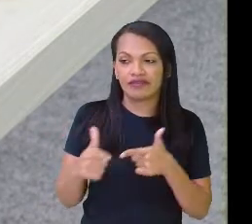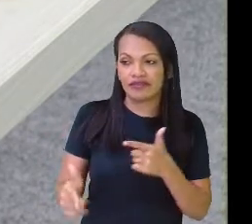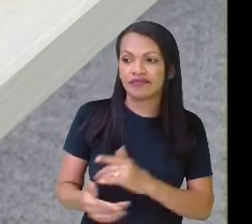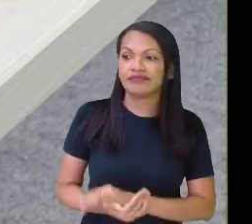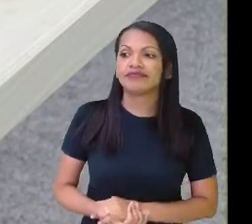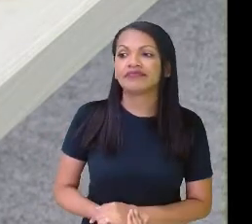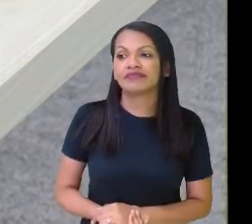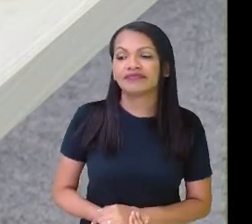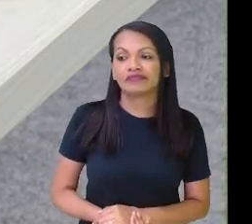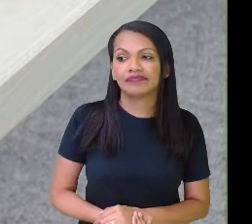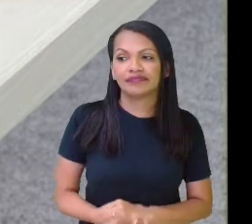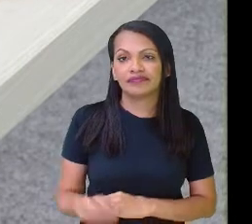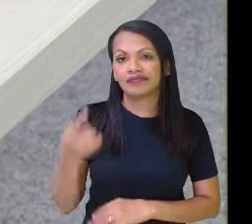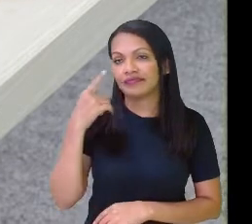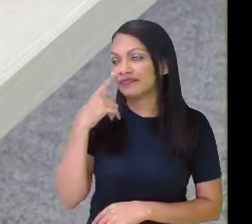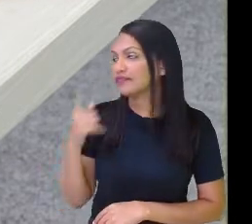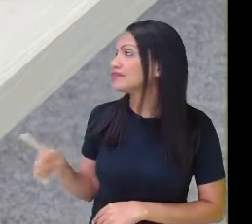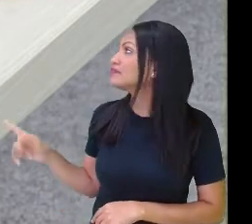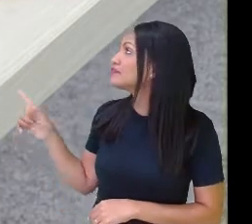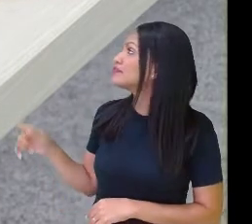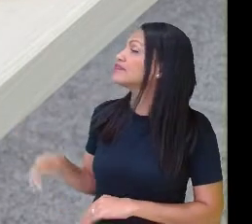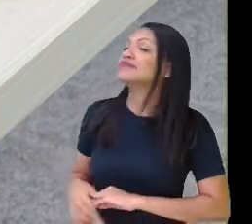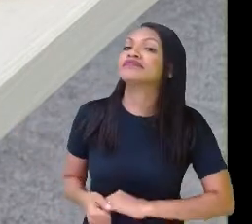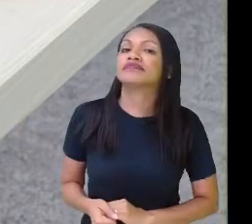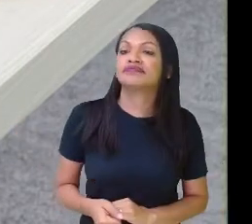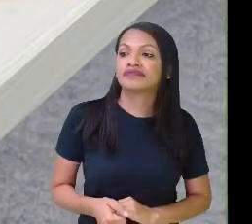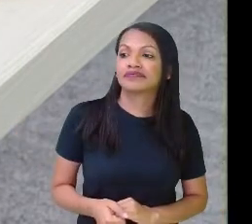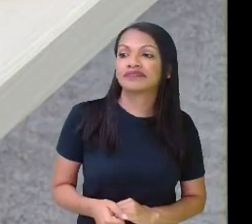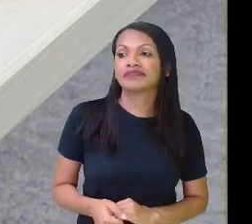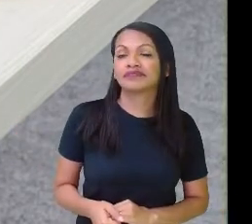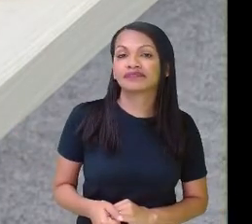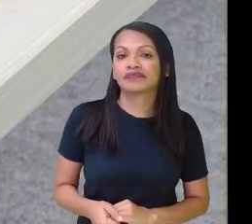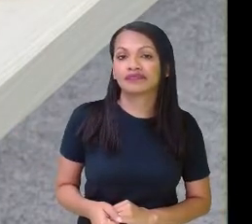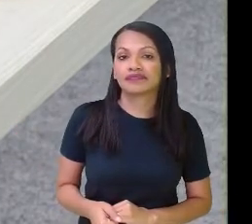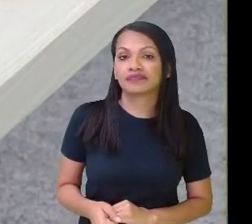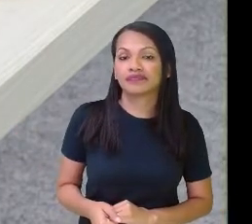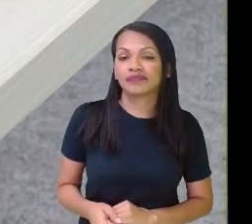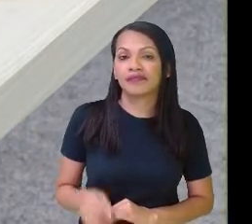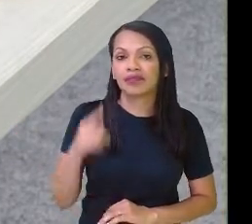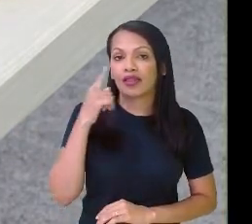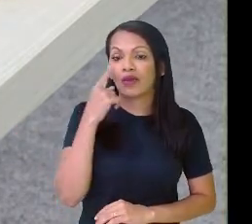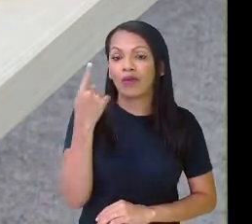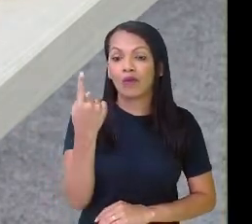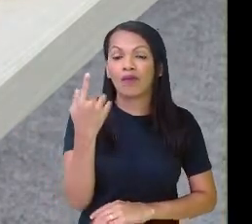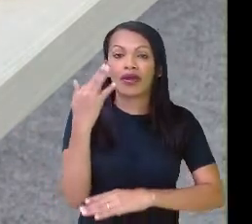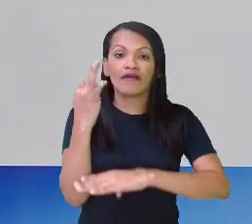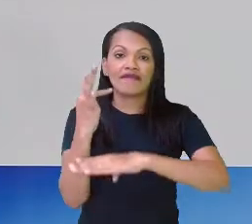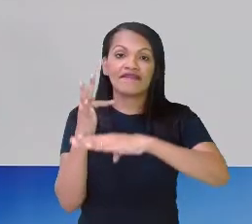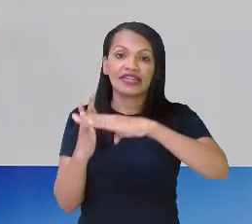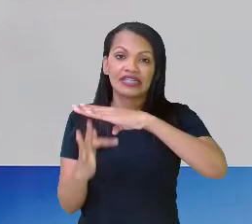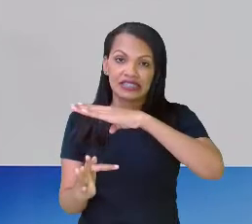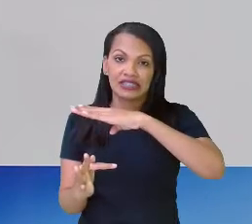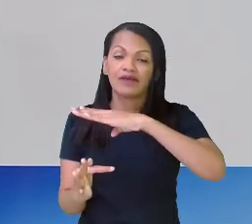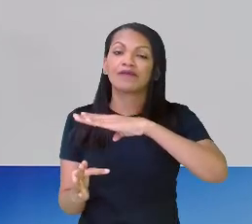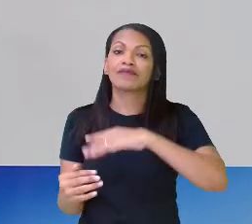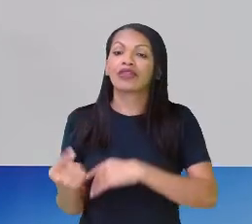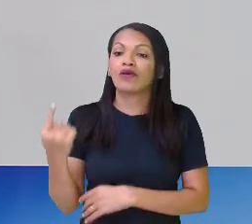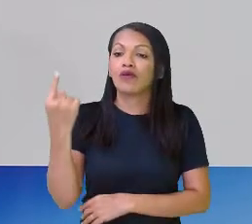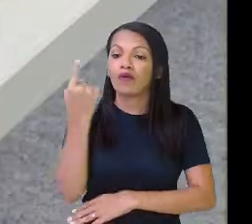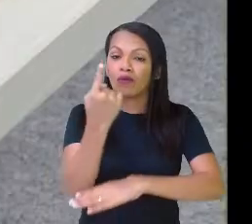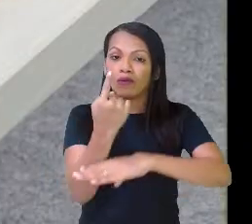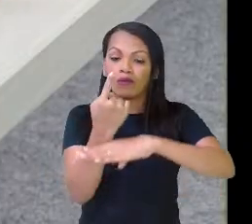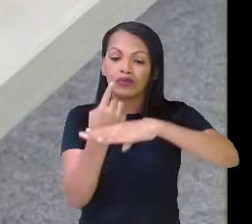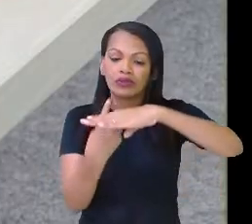Cada pedaço desse equivale a uma fração. Nesse caso, é um terço, porque